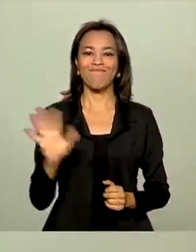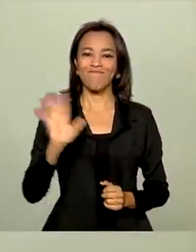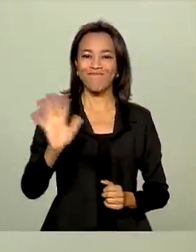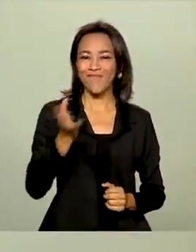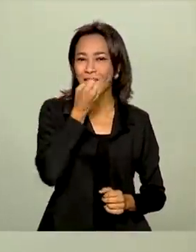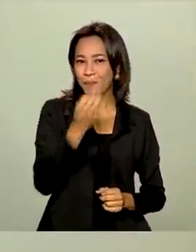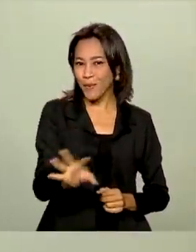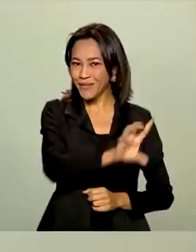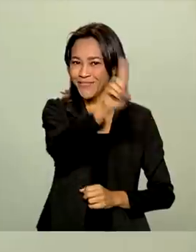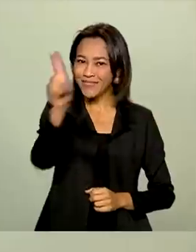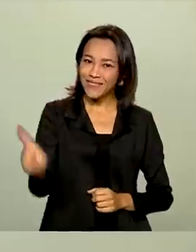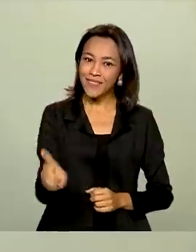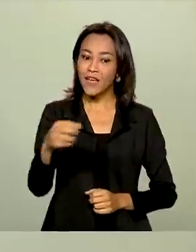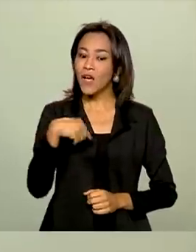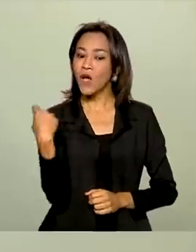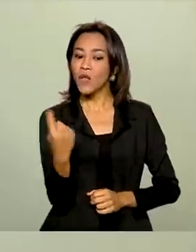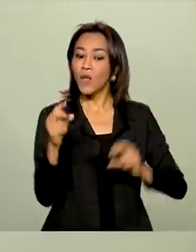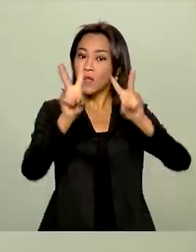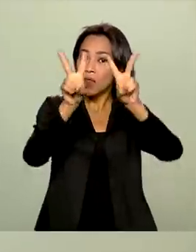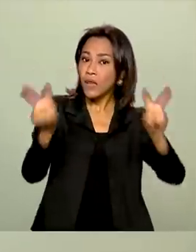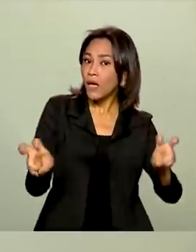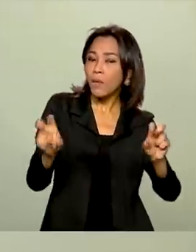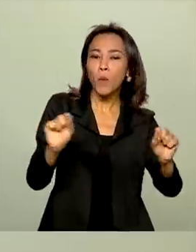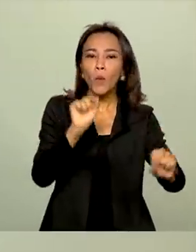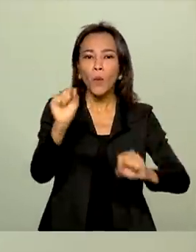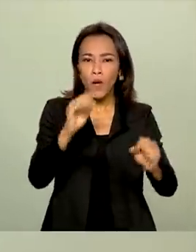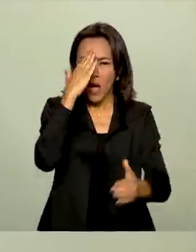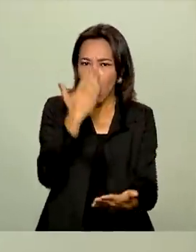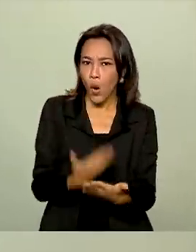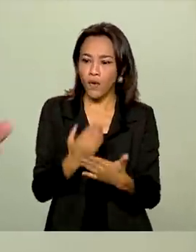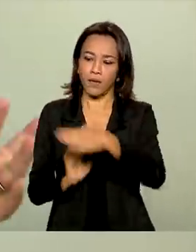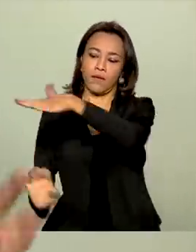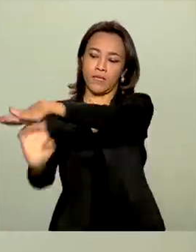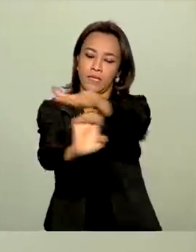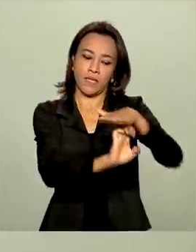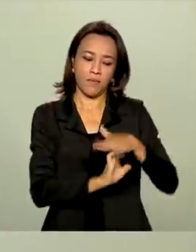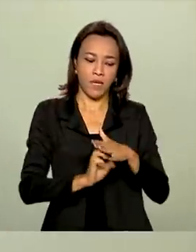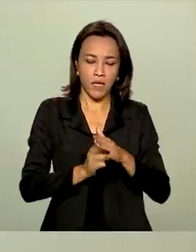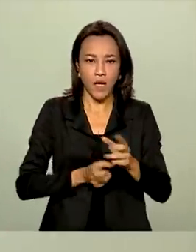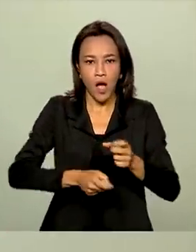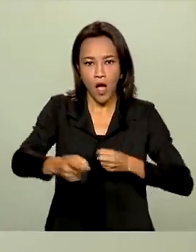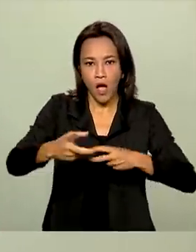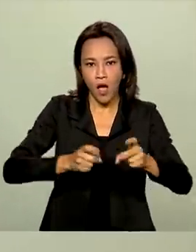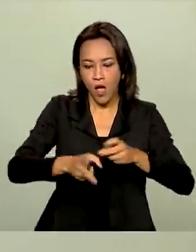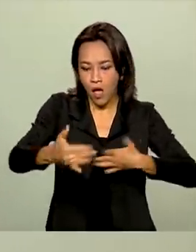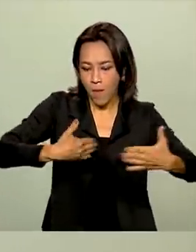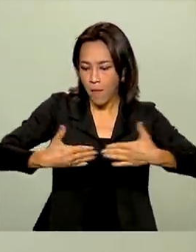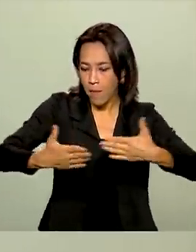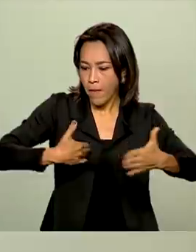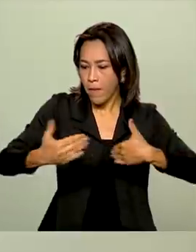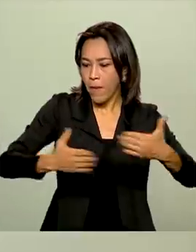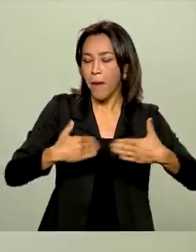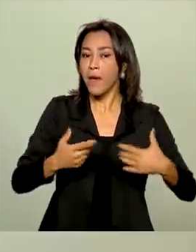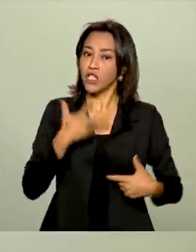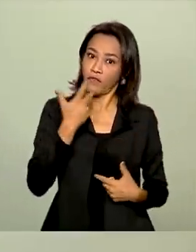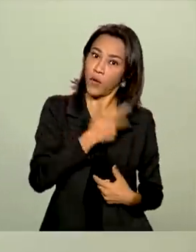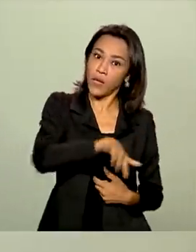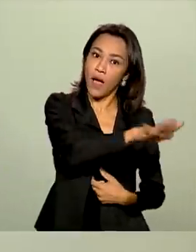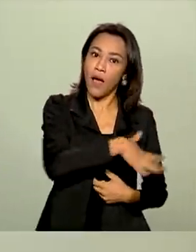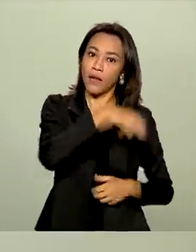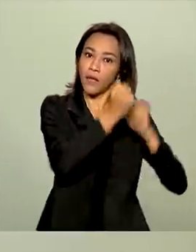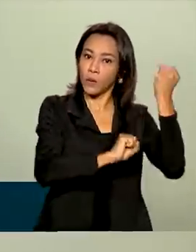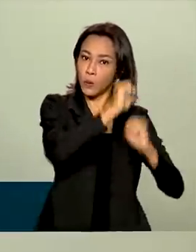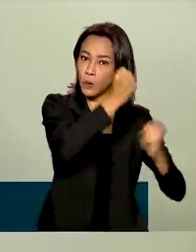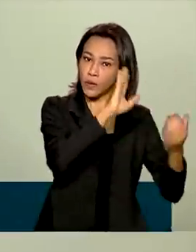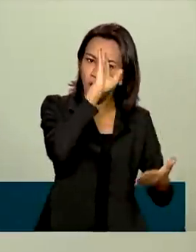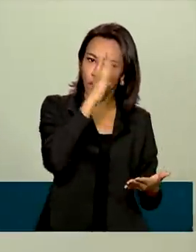bom dia a todos. Hoje o nosso tema é a confiança do empresário no comércio. Nós temos apresentado aqui a confiança do empresário do setor industrial e